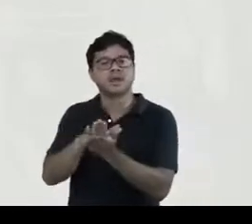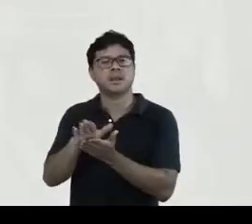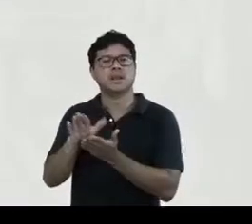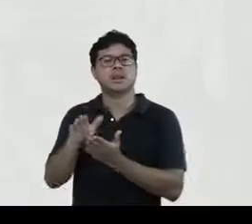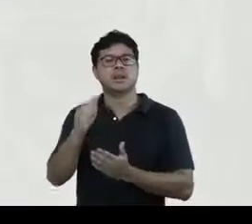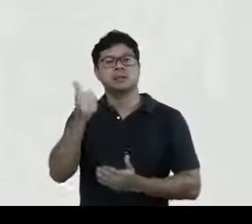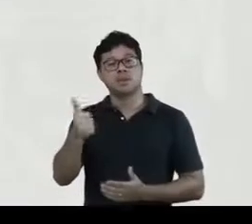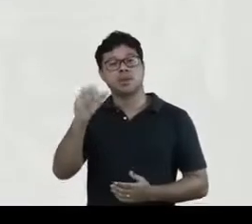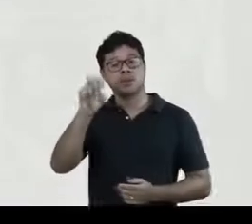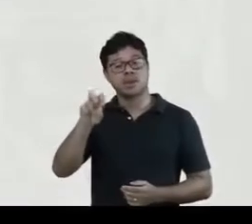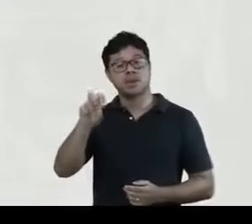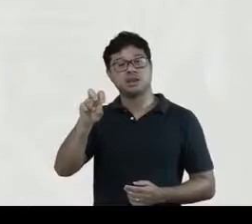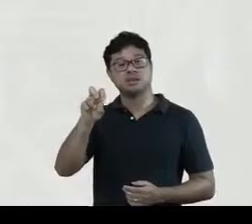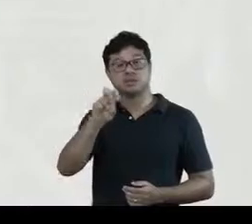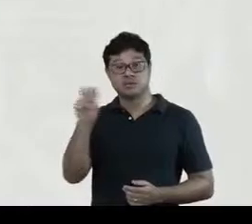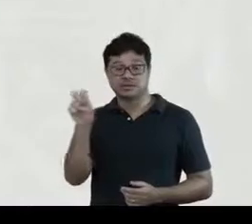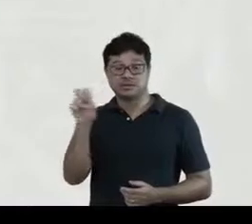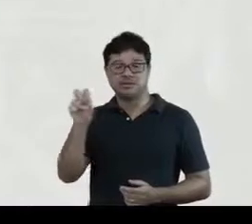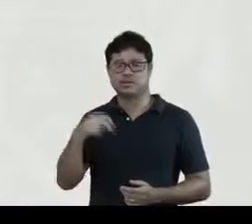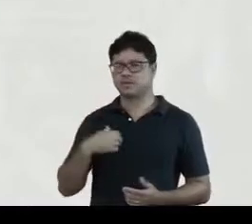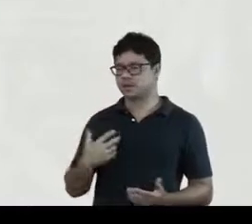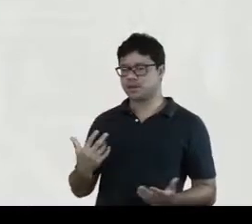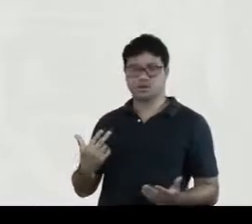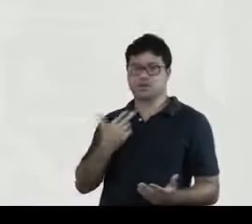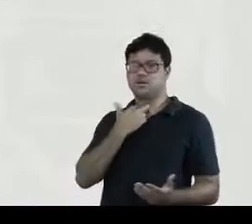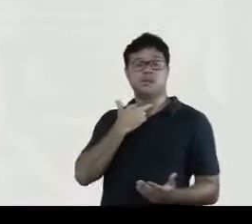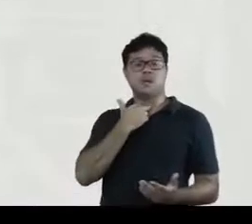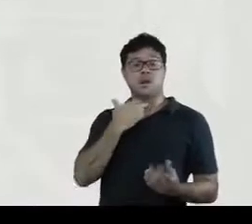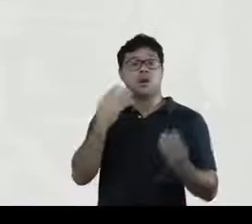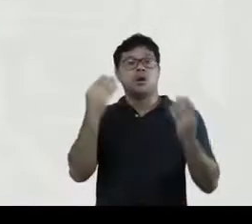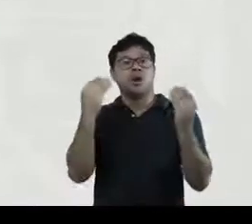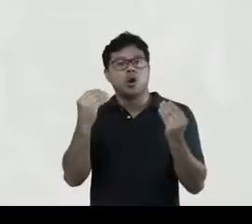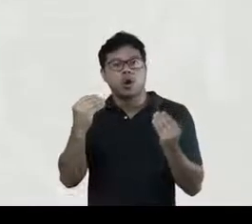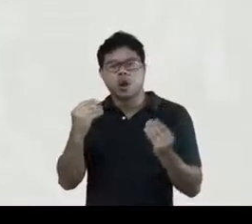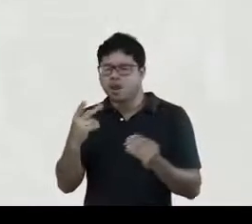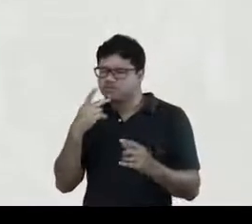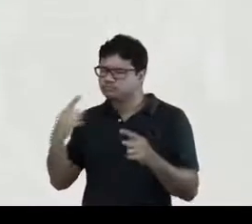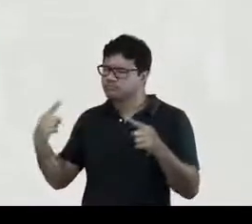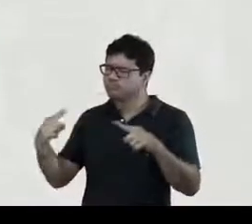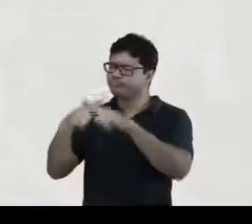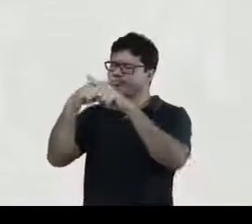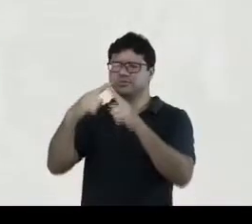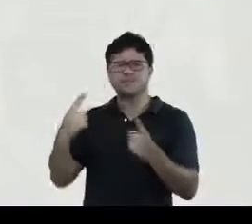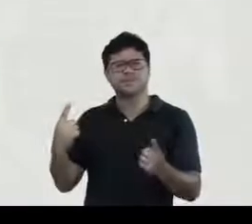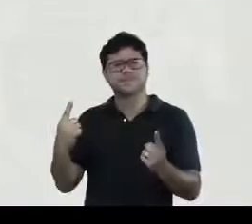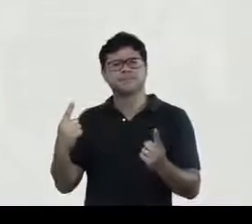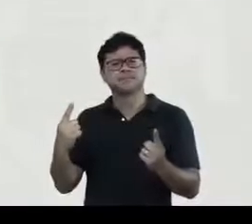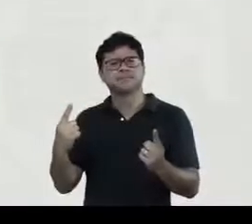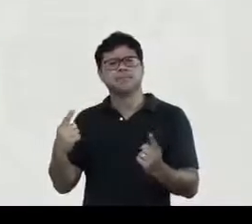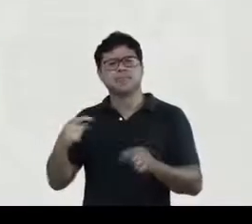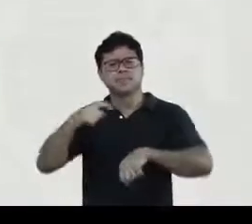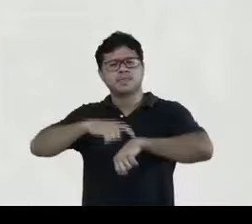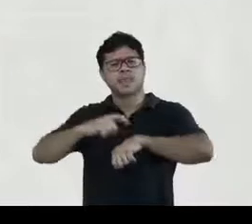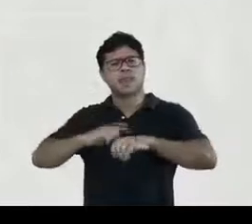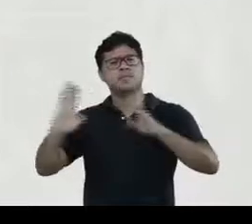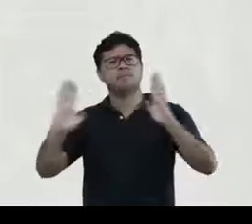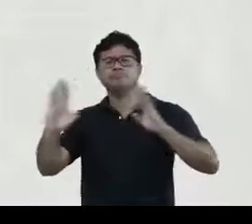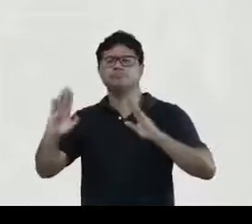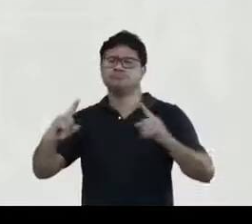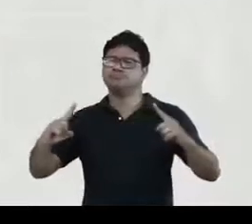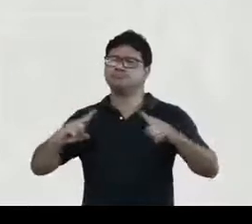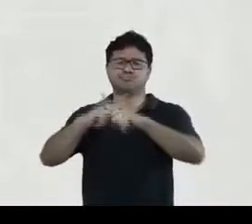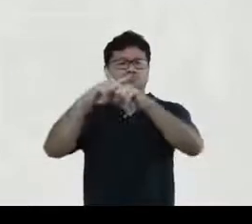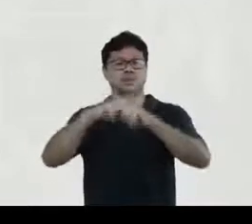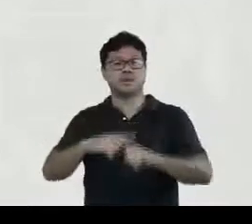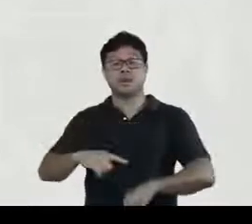eu disse que não possível. Isso não é Isso não é da boa época. Isso fez um tilt. tudo de suite. Il y avait